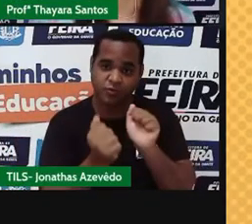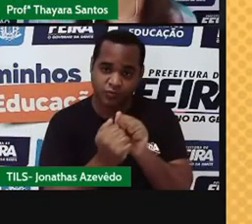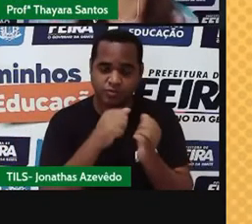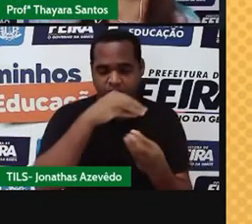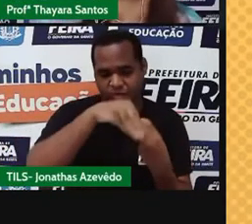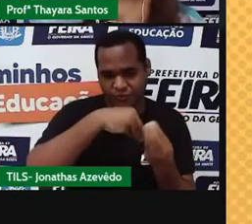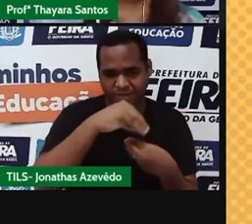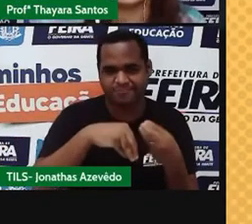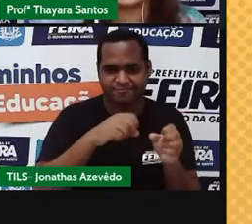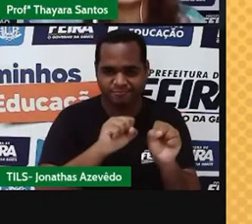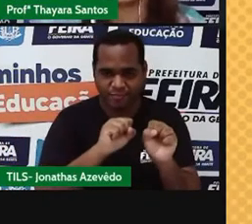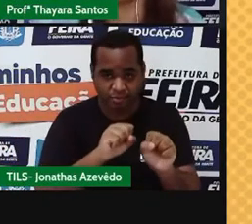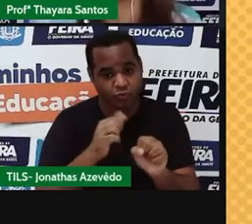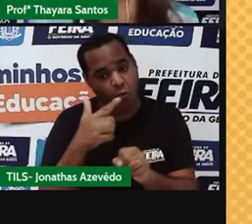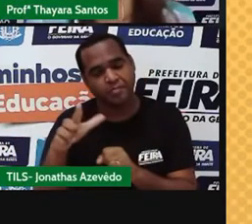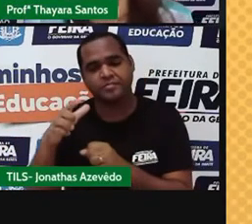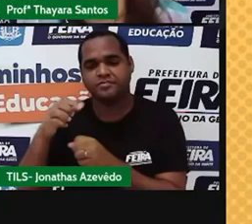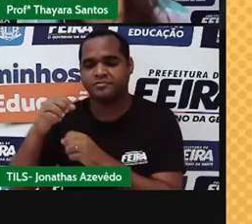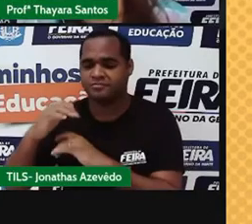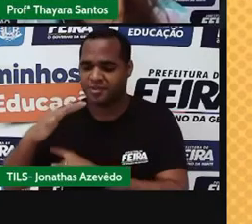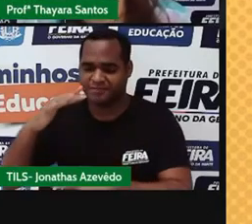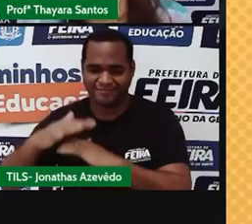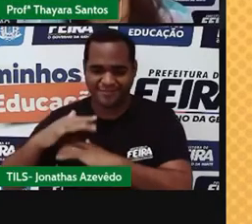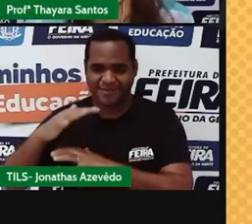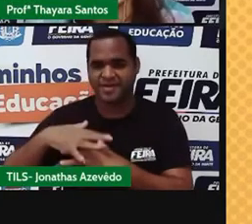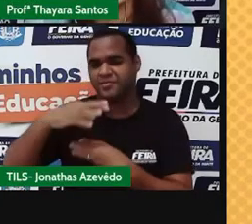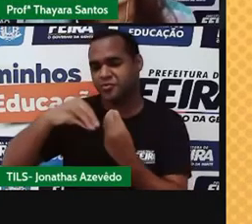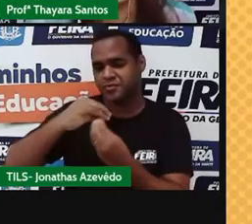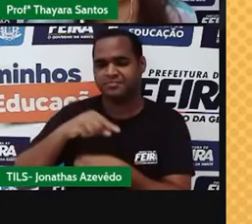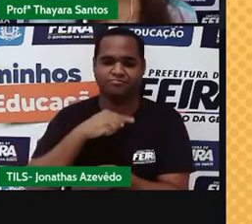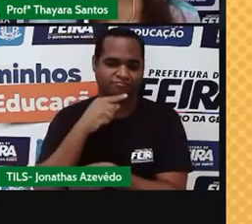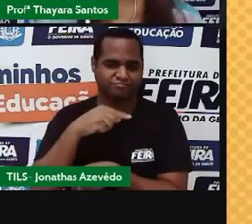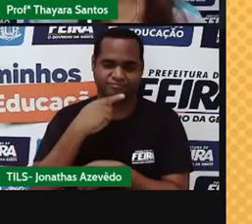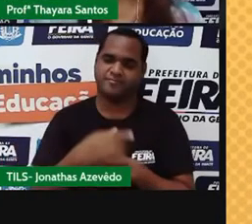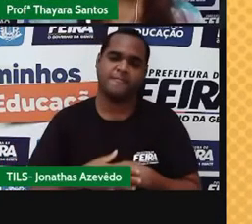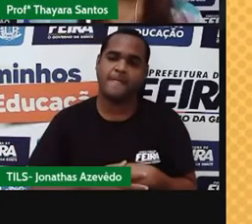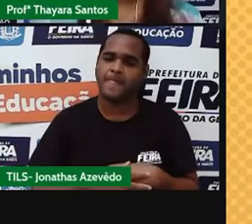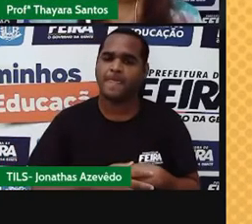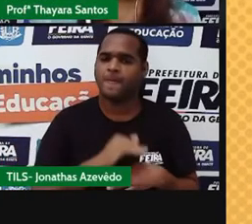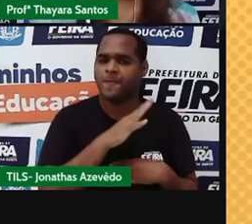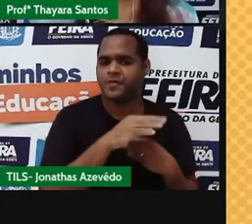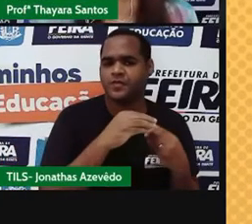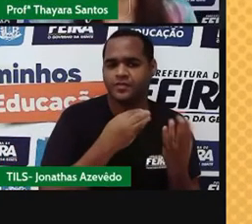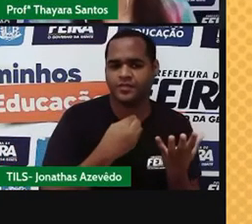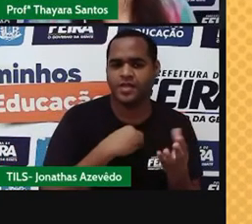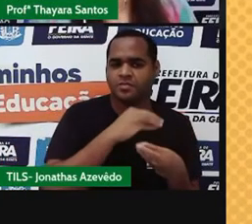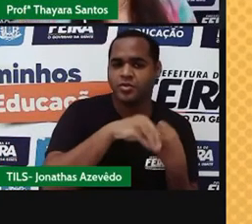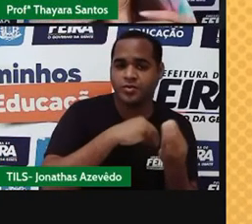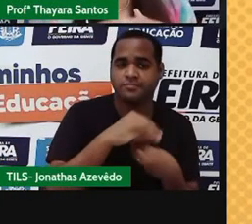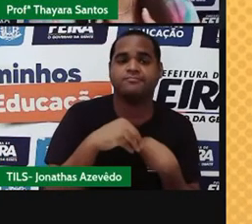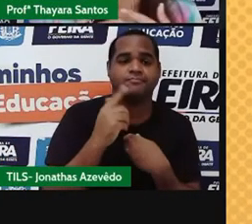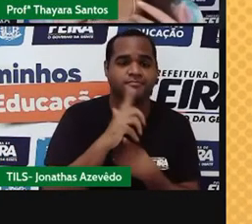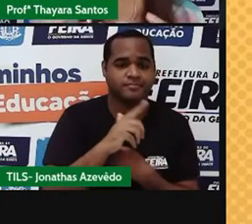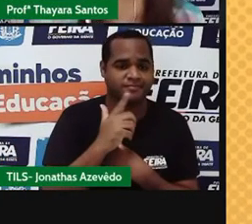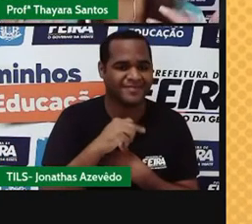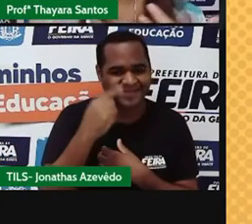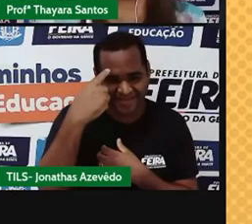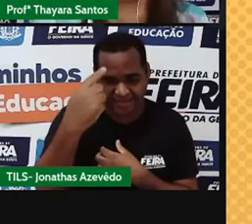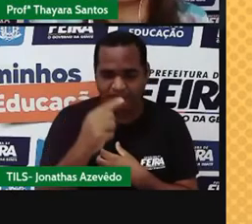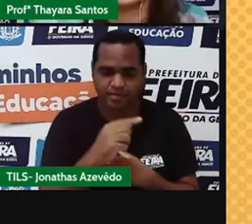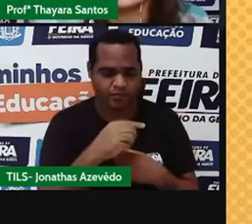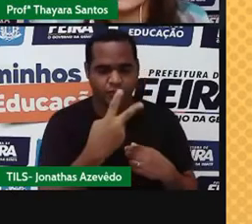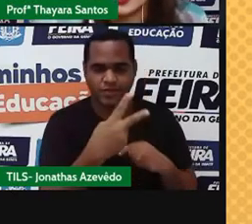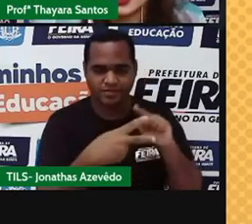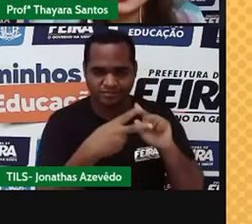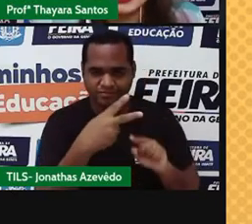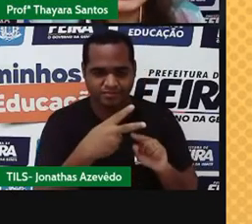Elas podem ser homogêneas ou elas podem ser heterogêneas. As misturas homogêneas são aquelas quando a gente bota duas